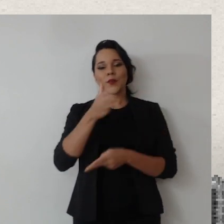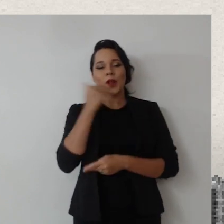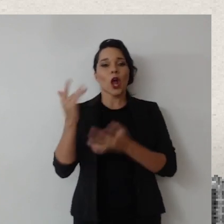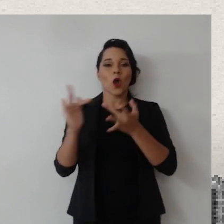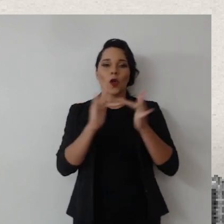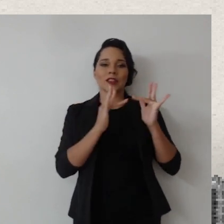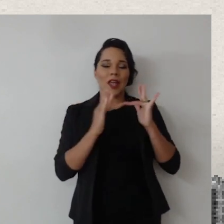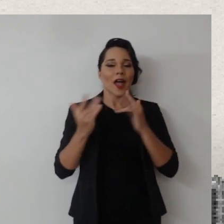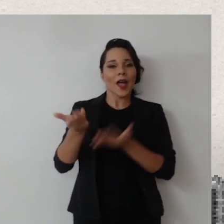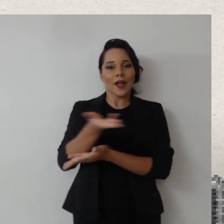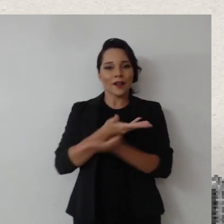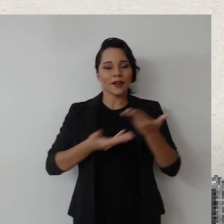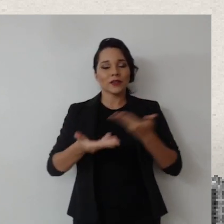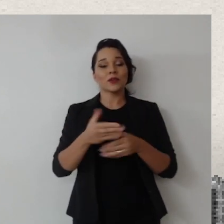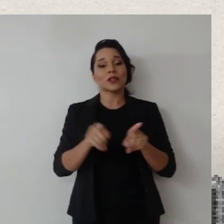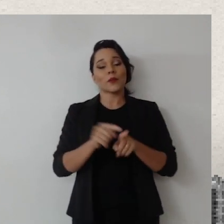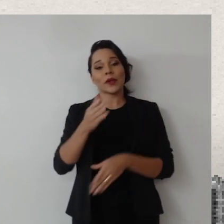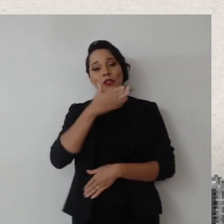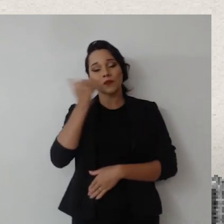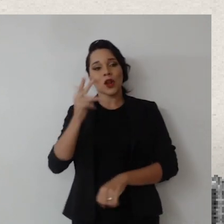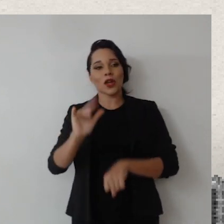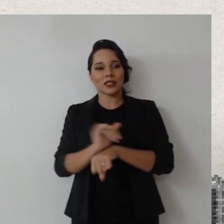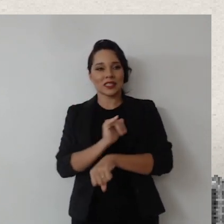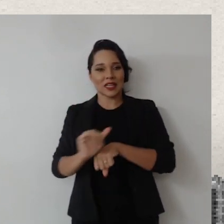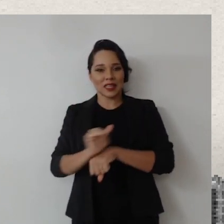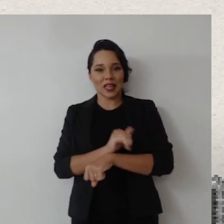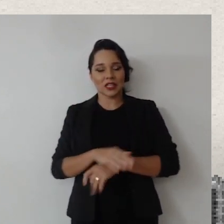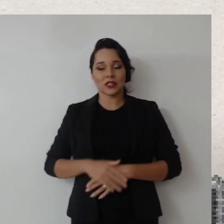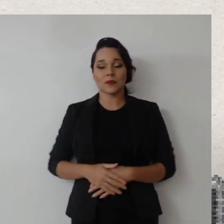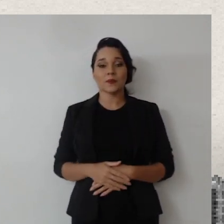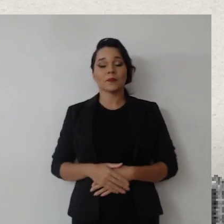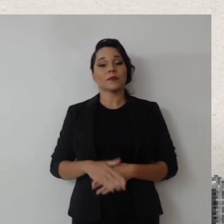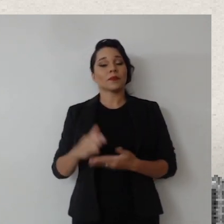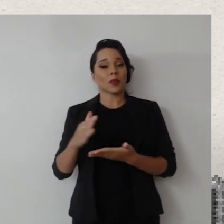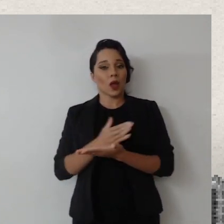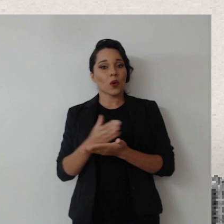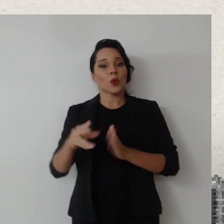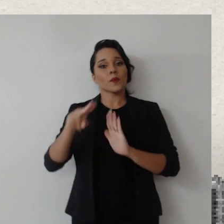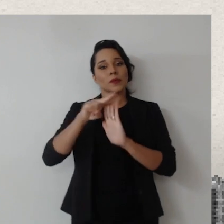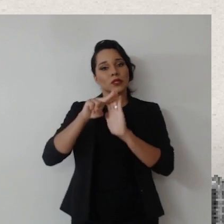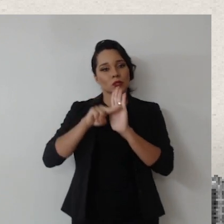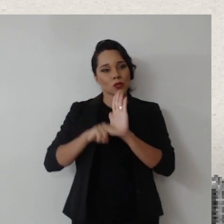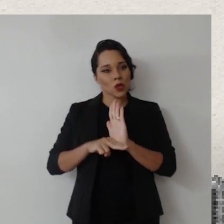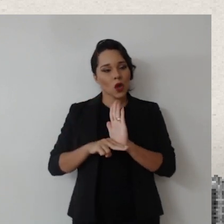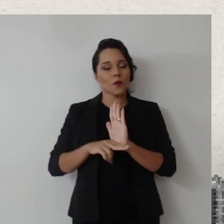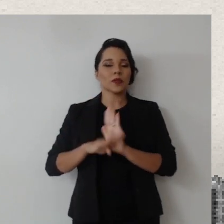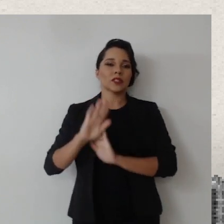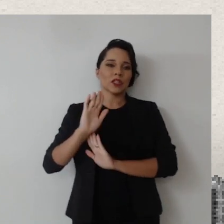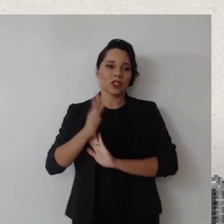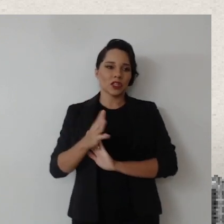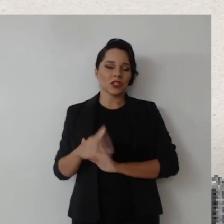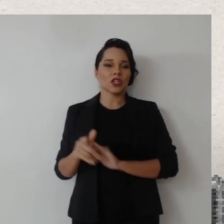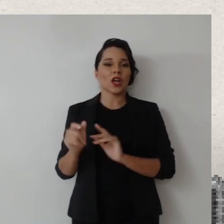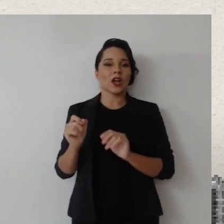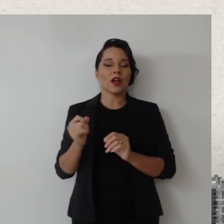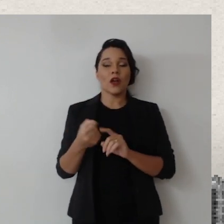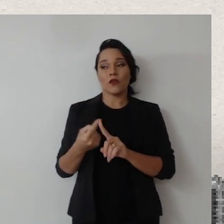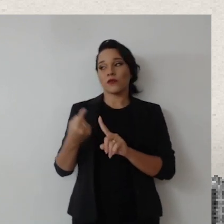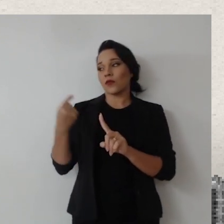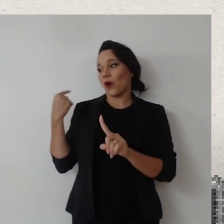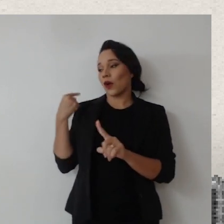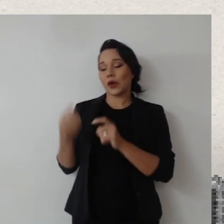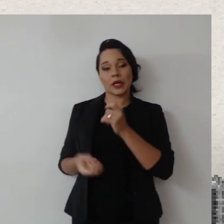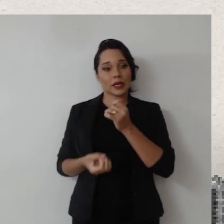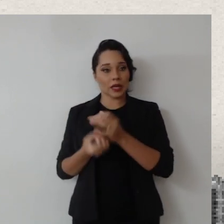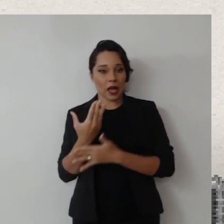de melhor sociabilidade e de melhor governança. Tem algumas normas que foram, nos